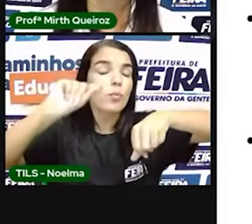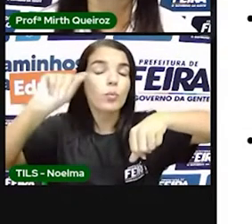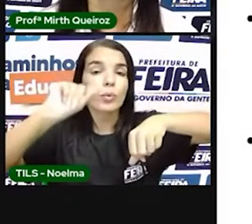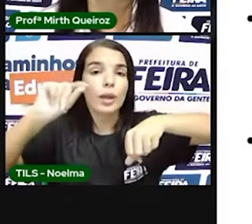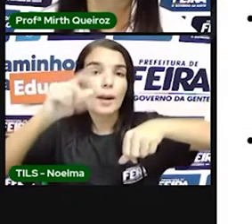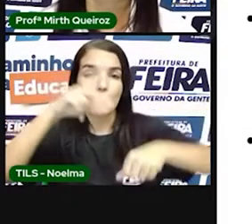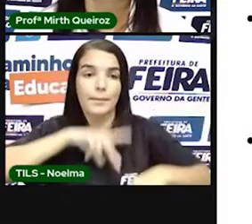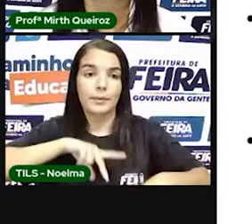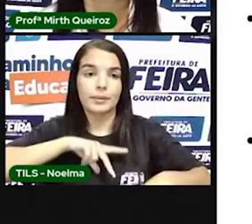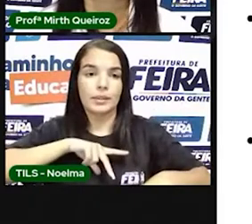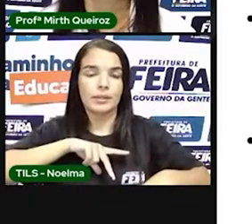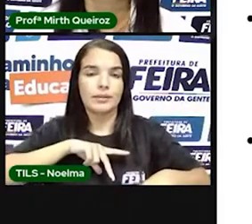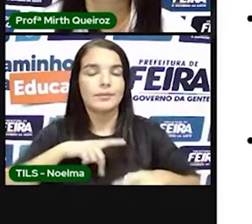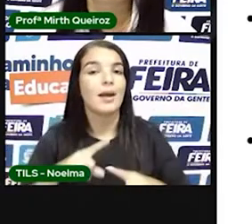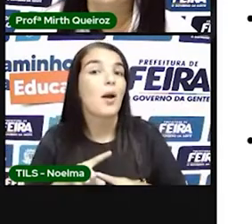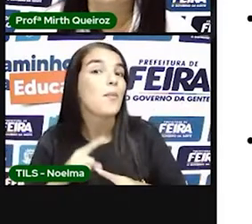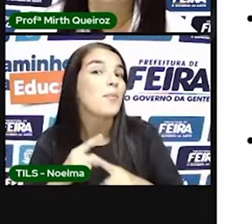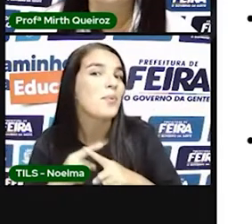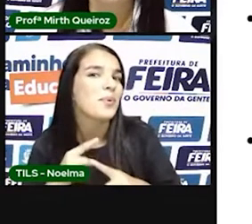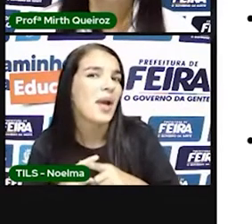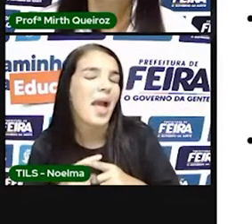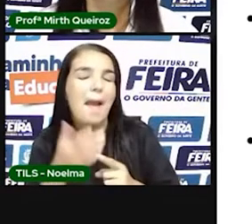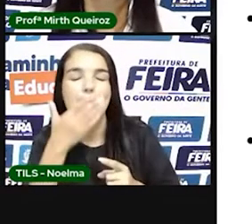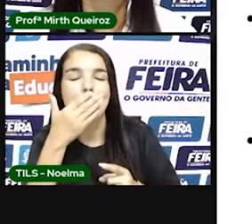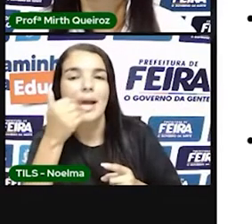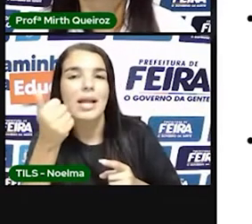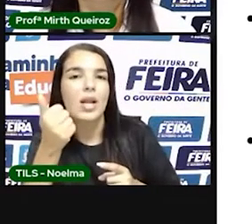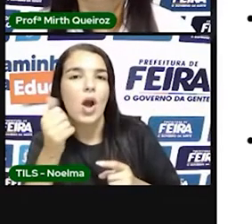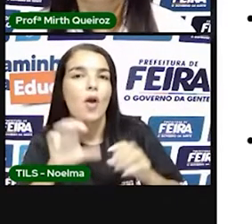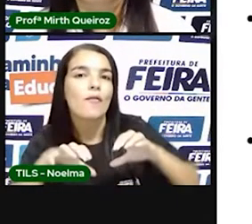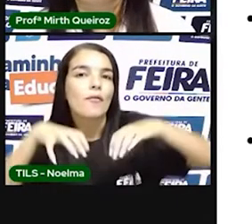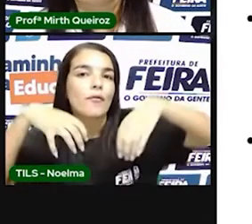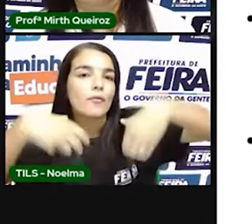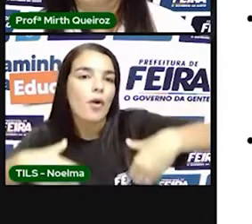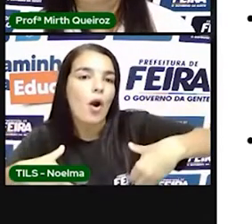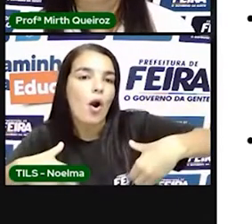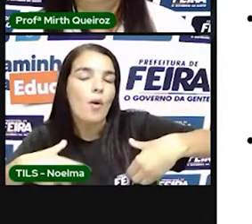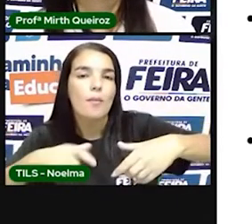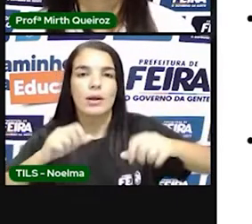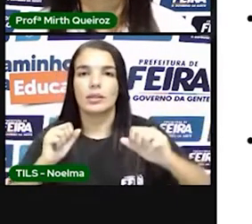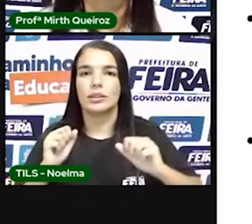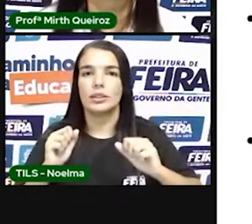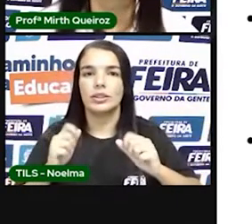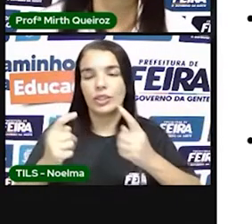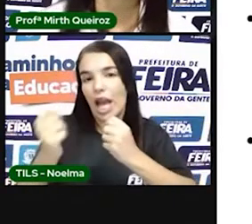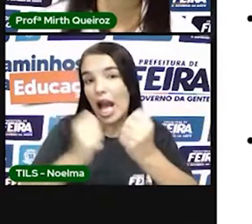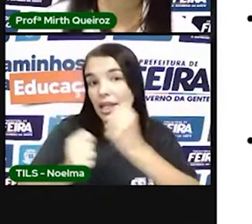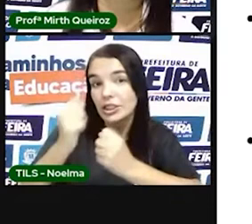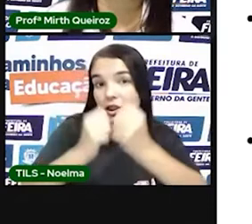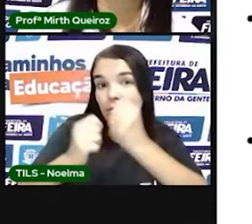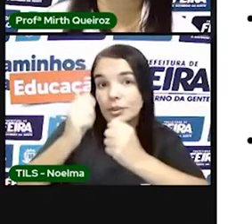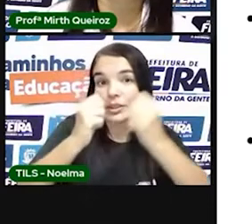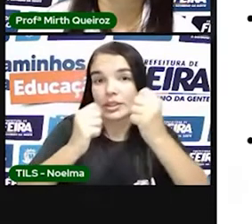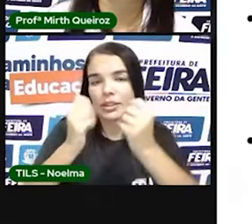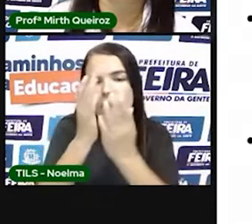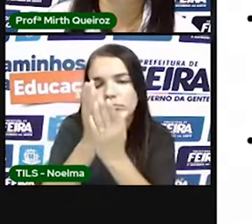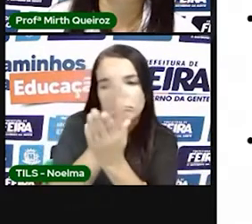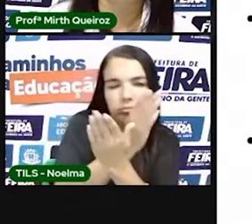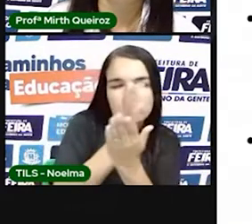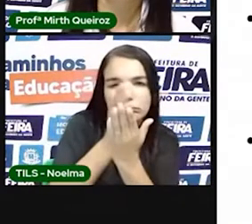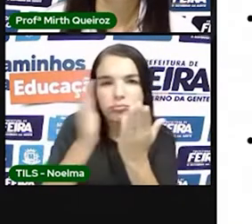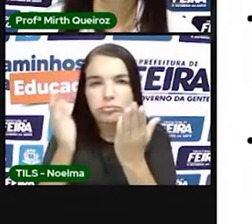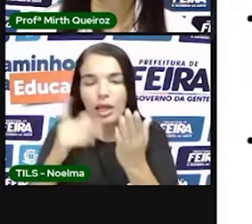forma de administrar melhor essas terras, né? Dividindo-se as capitanias hereditárias, nós teríamos um donatário para cada